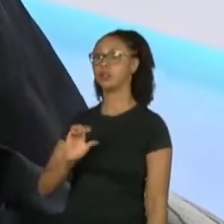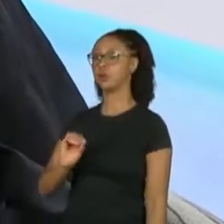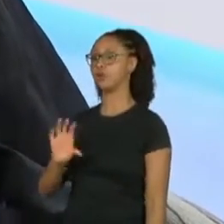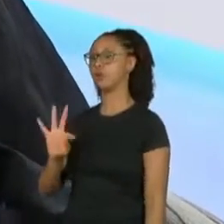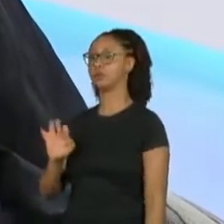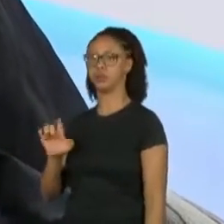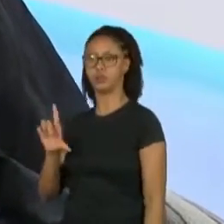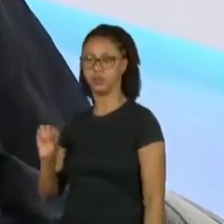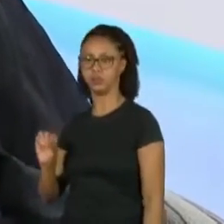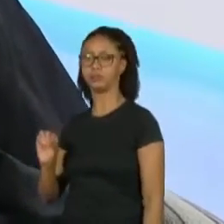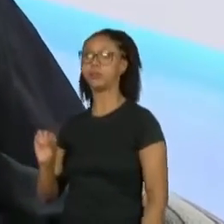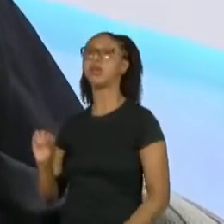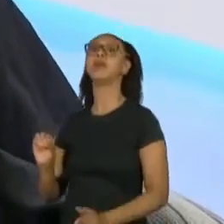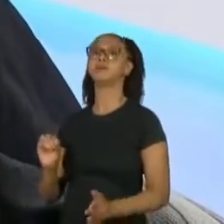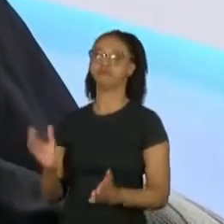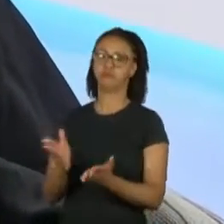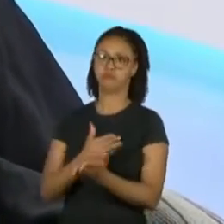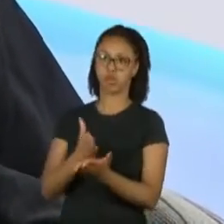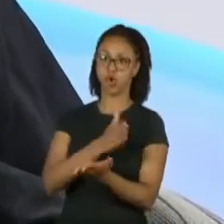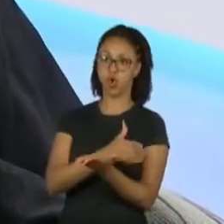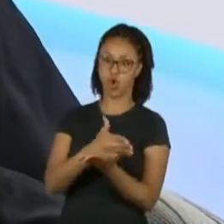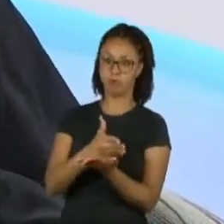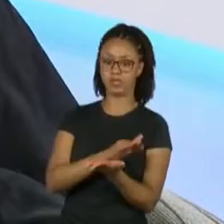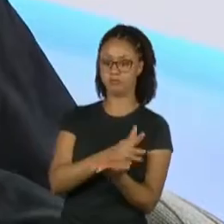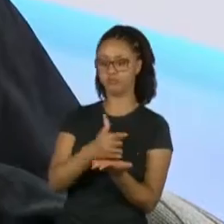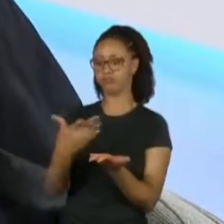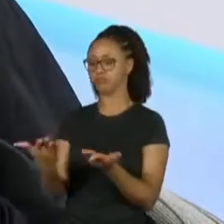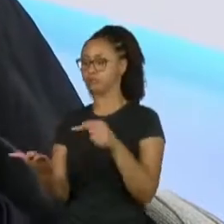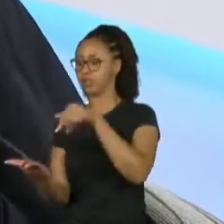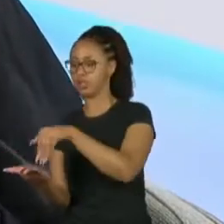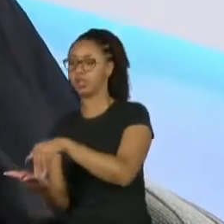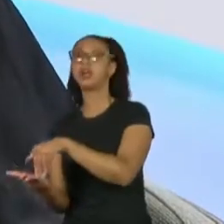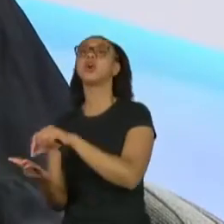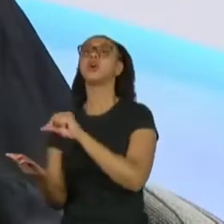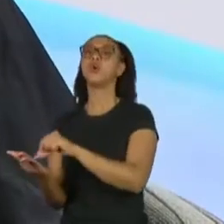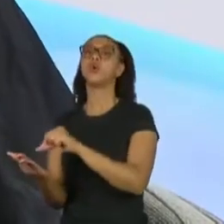jovem que estivesse em cena. E na época tinha onde? Treze anos.